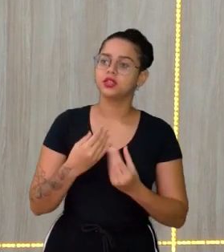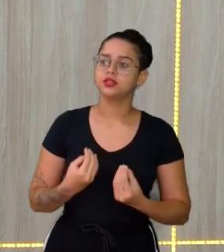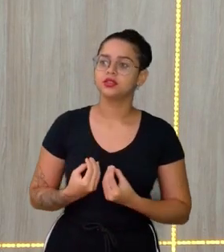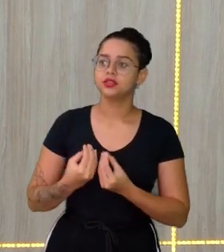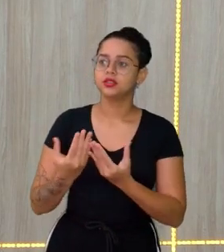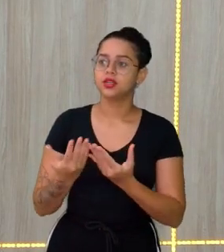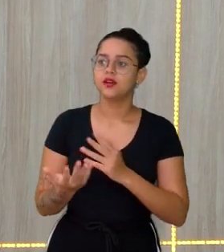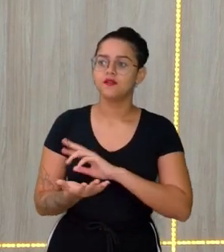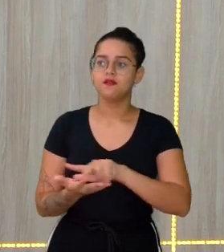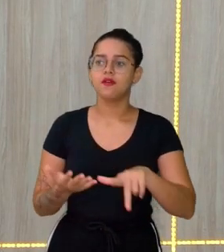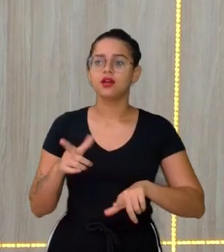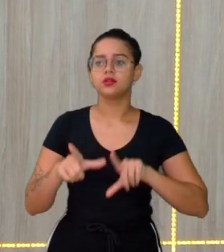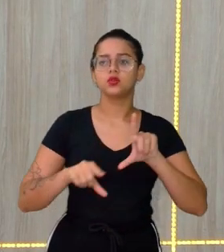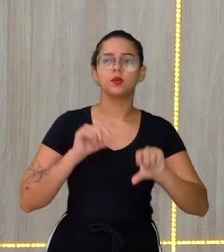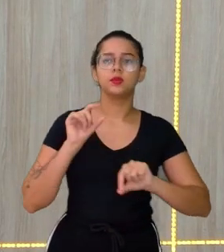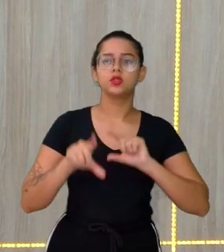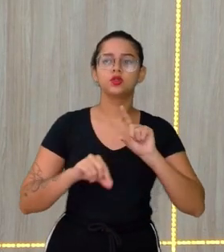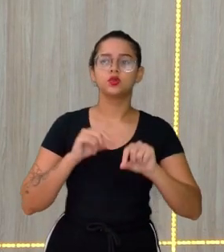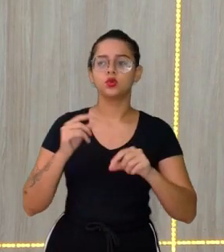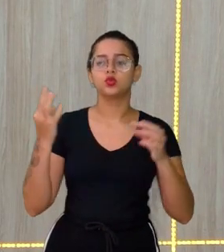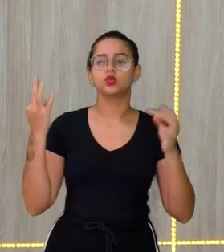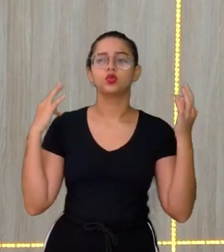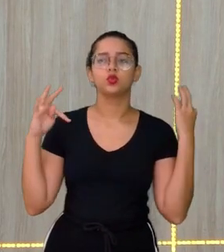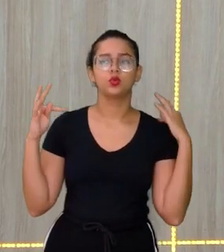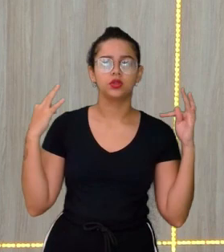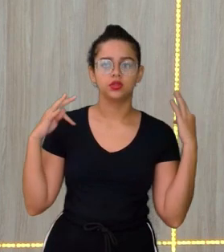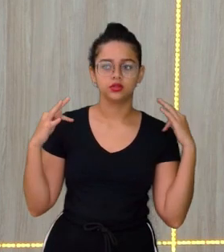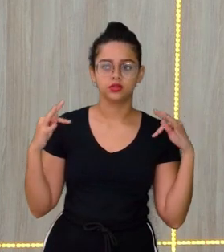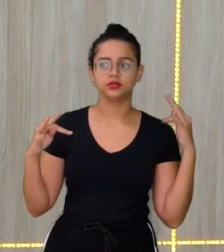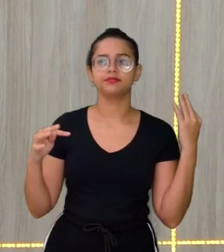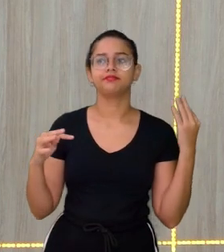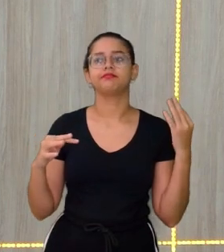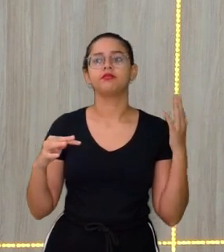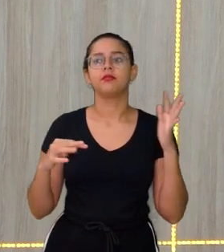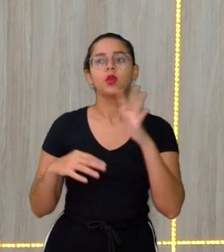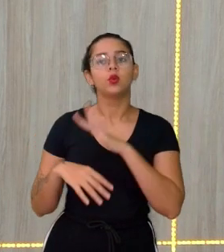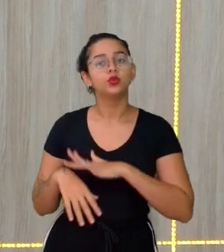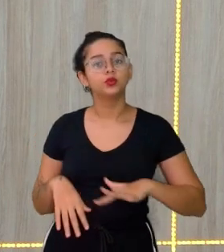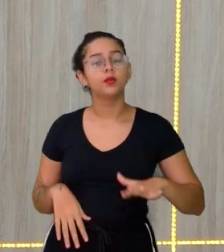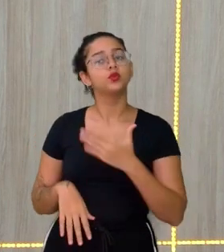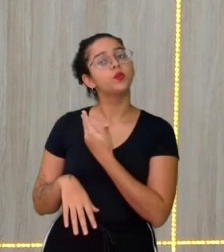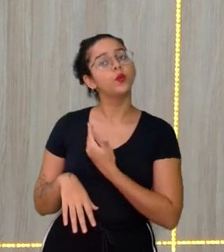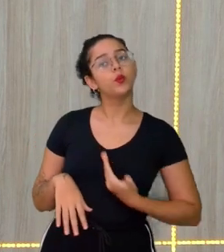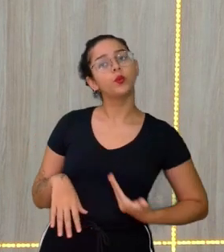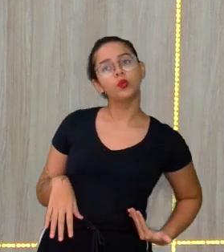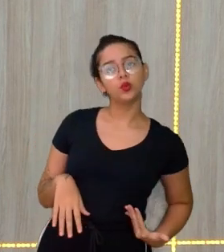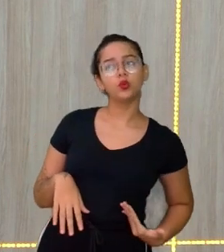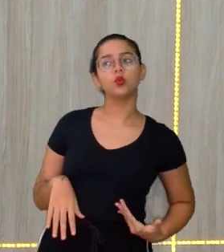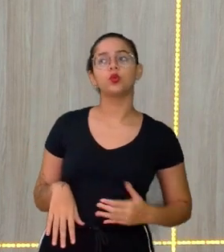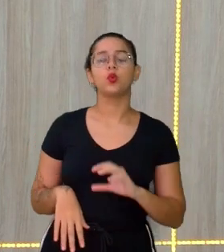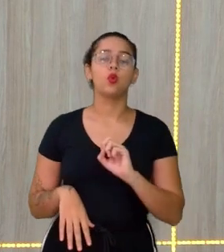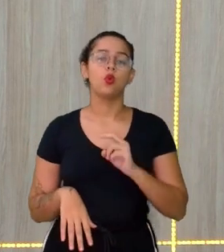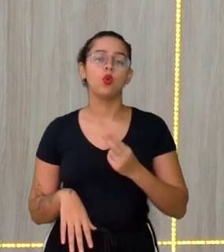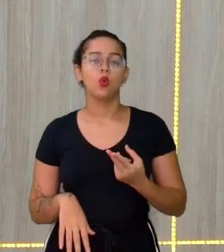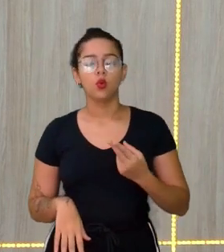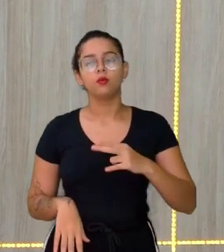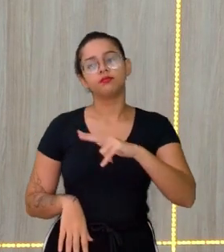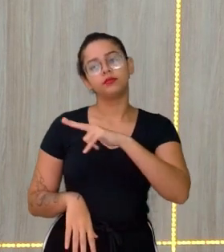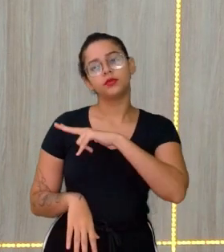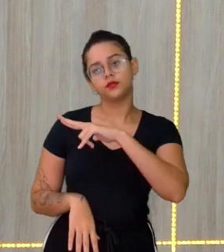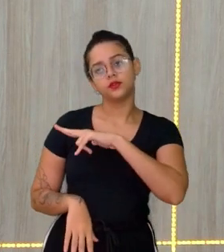Várias opções Turísticas Pode ser Tanto espaços Assim públicos Como também Espaços